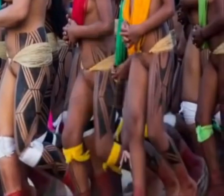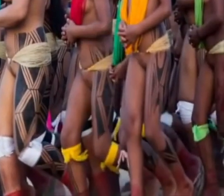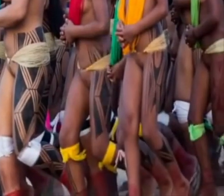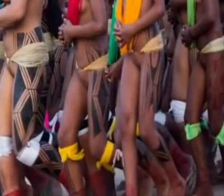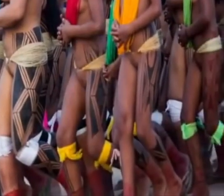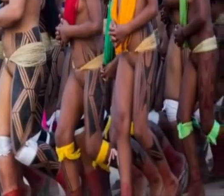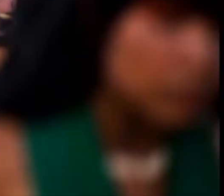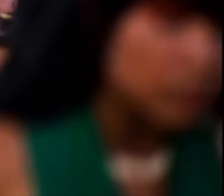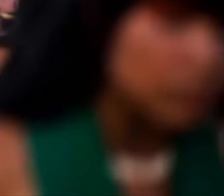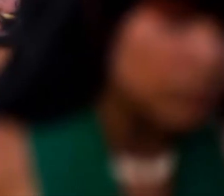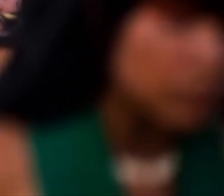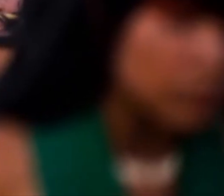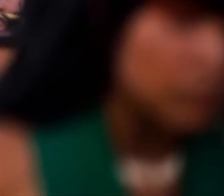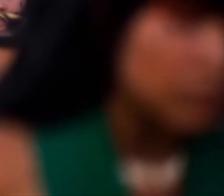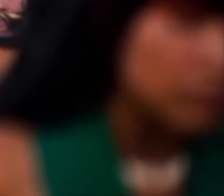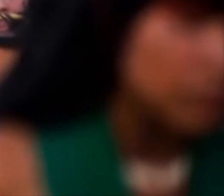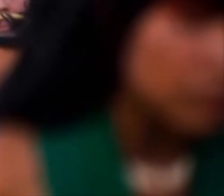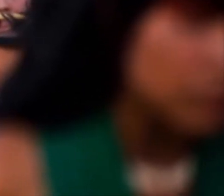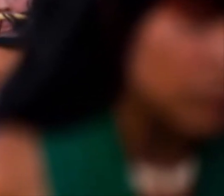vamos lá.